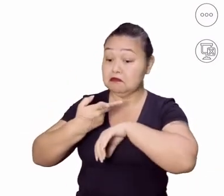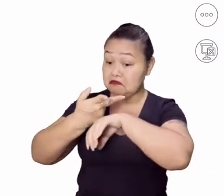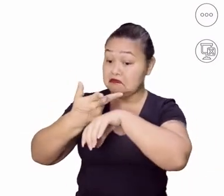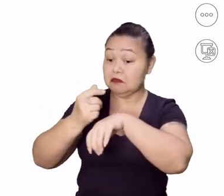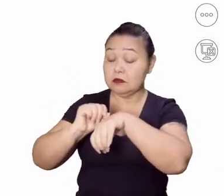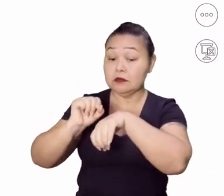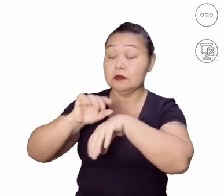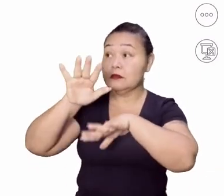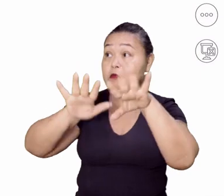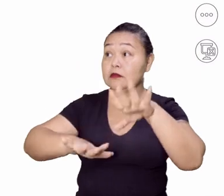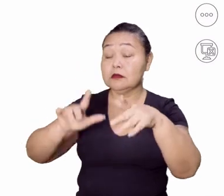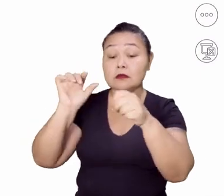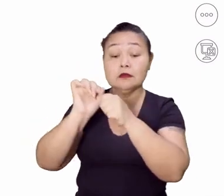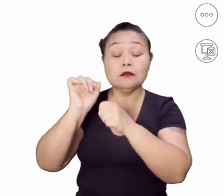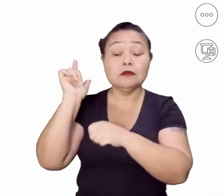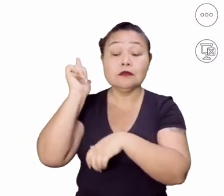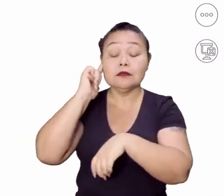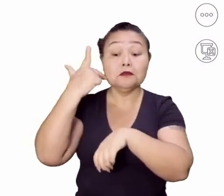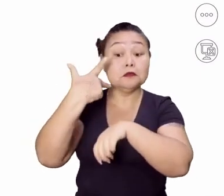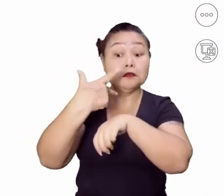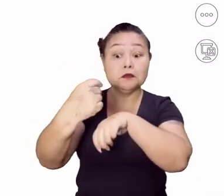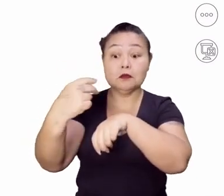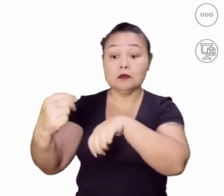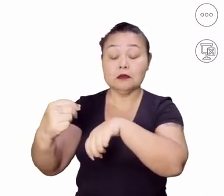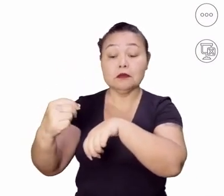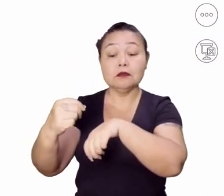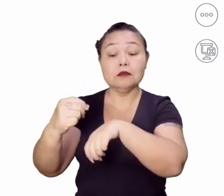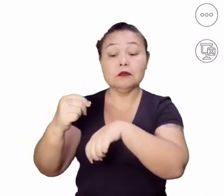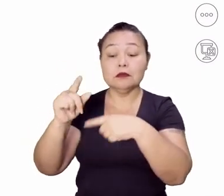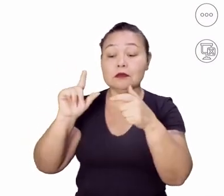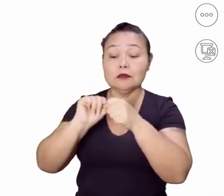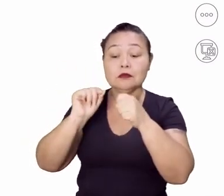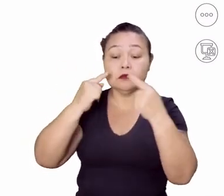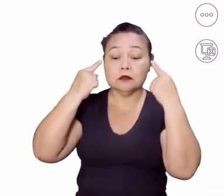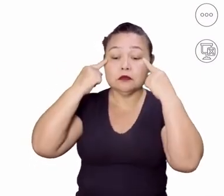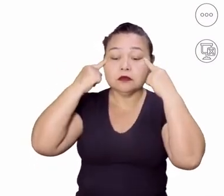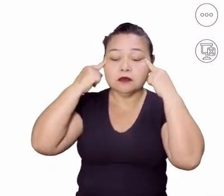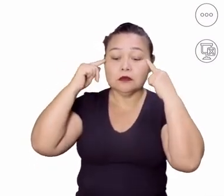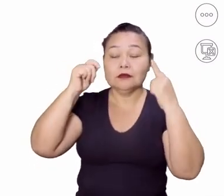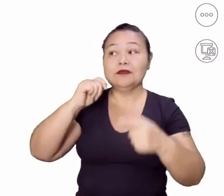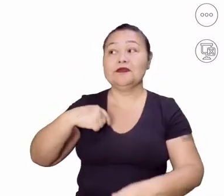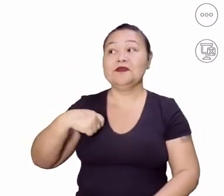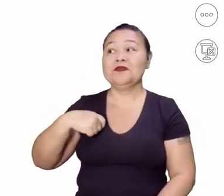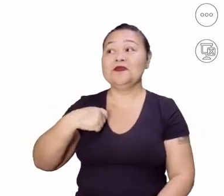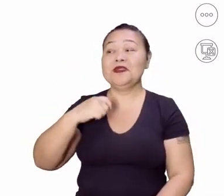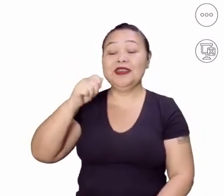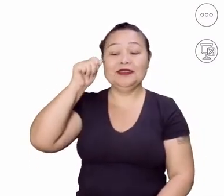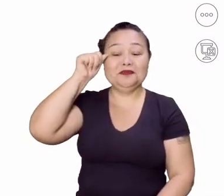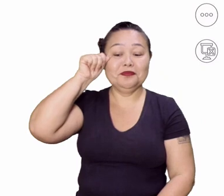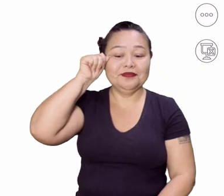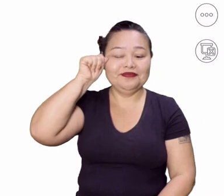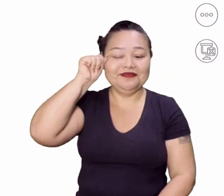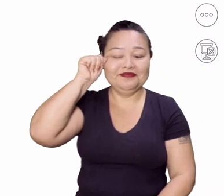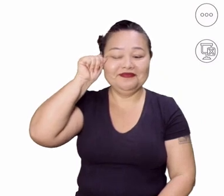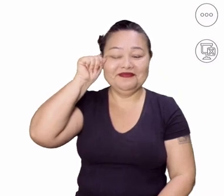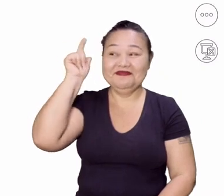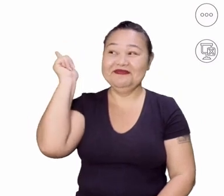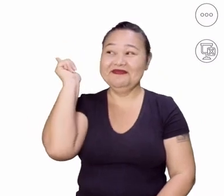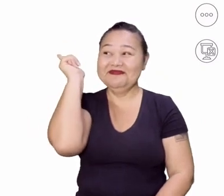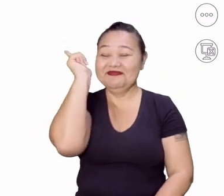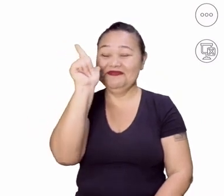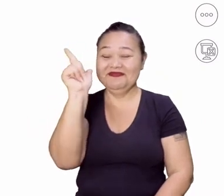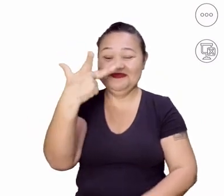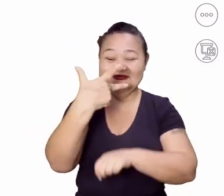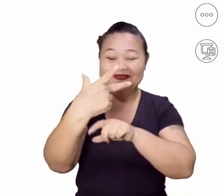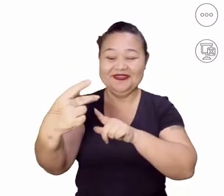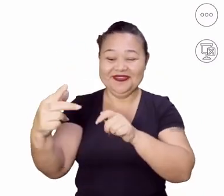mais. Adivinha que são os que mais ganham, gente? Os asiáticos. Sei o que esse povo faz, irmão. Eles conseguem